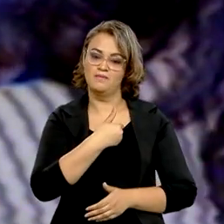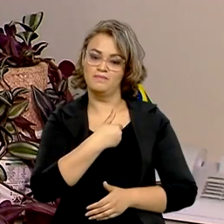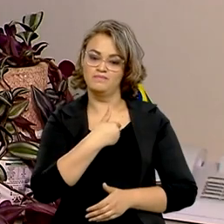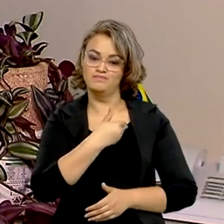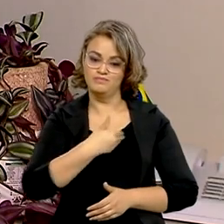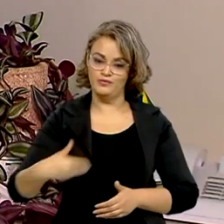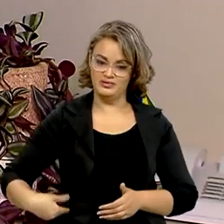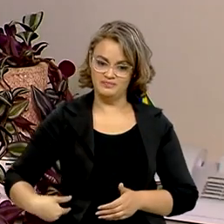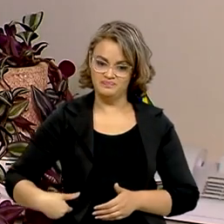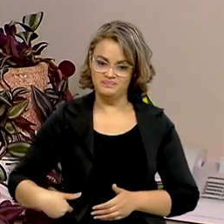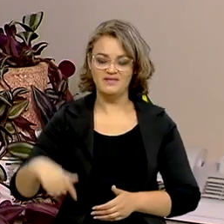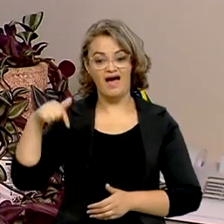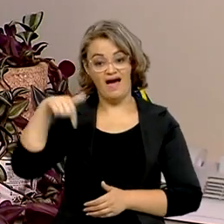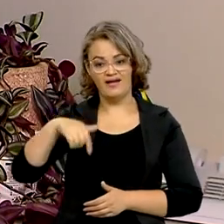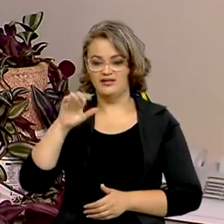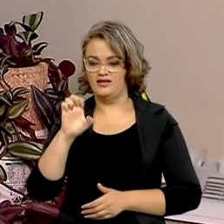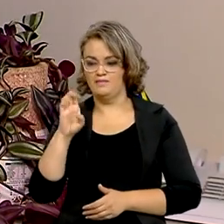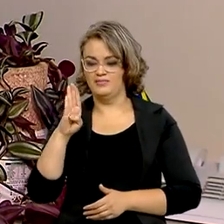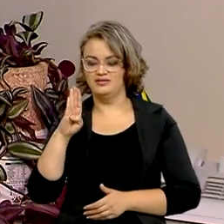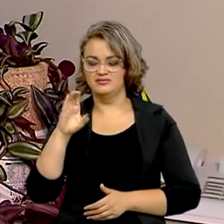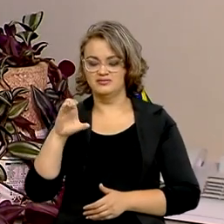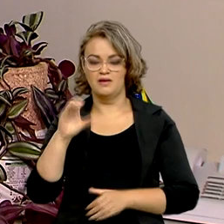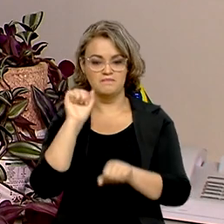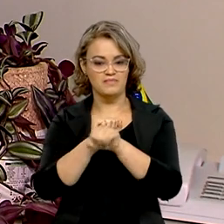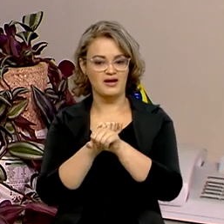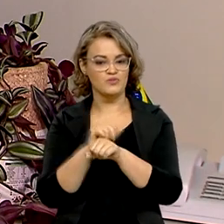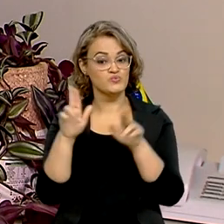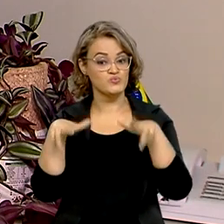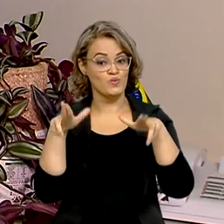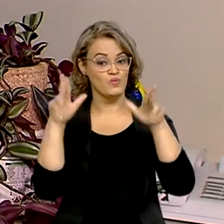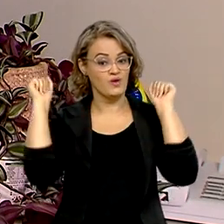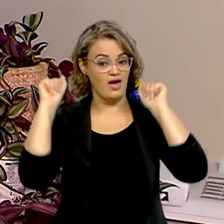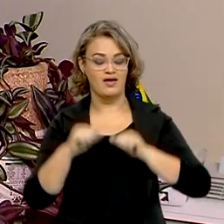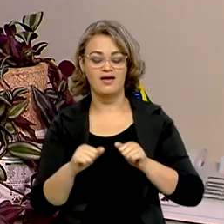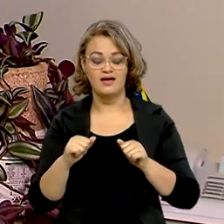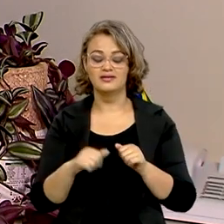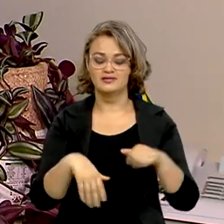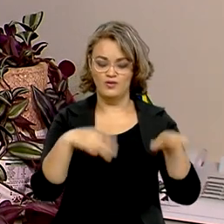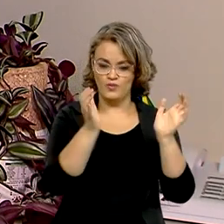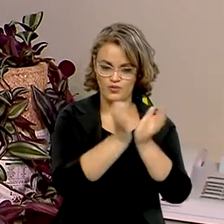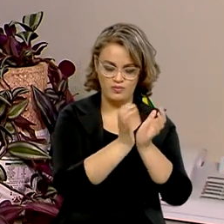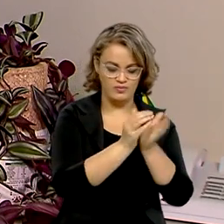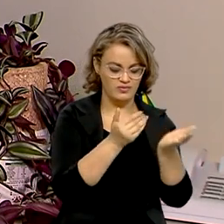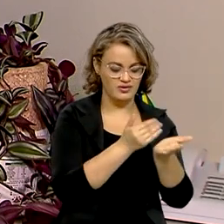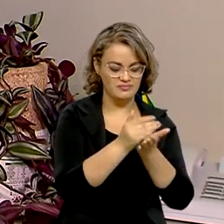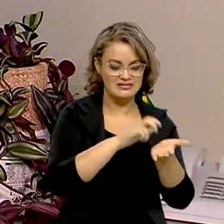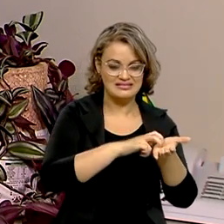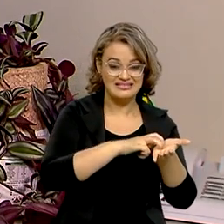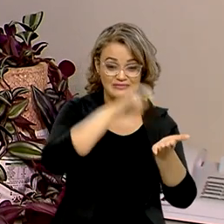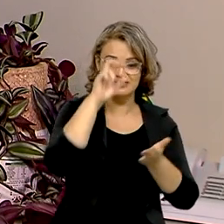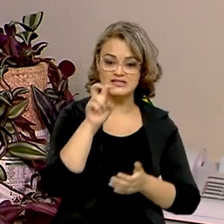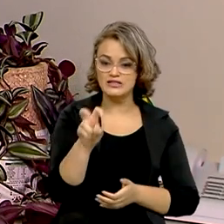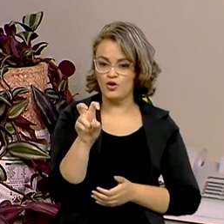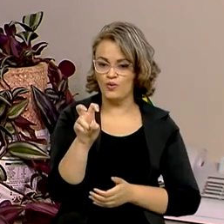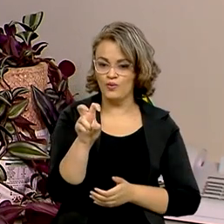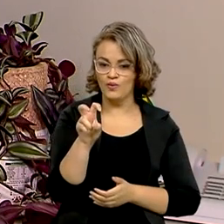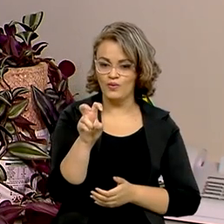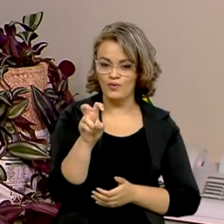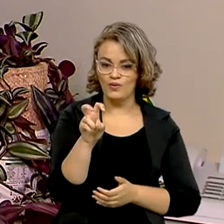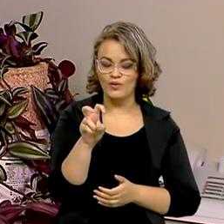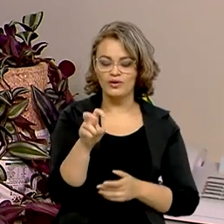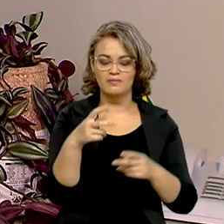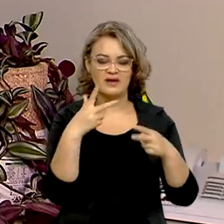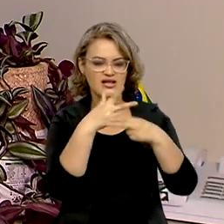Um veículo da EBC que nunca adorna. A gente tem uma equipe que começa às 5h30 da manhã, aí já na